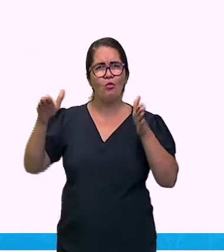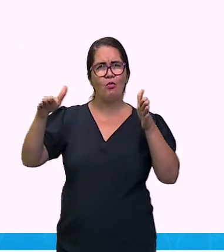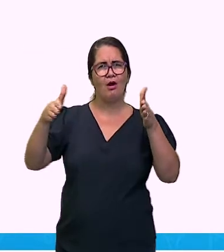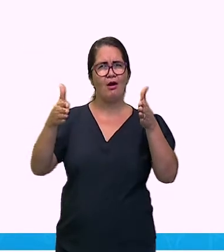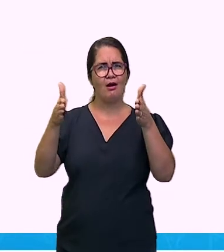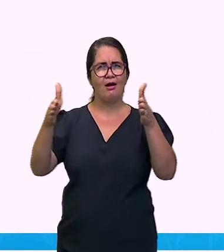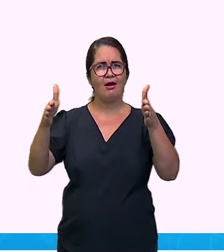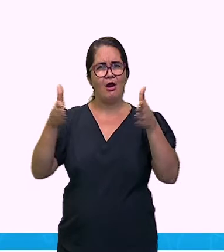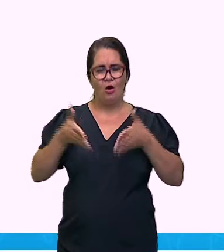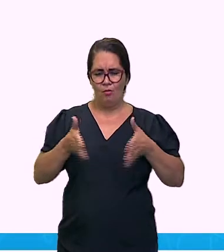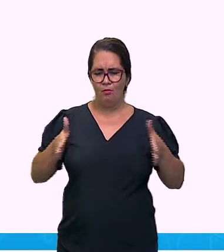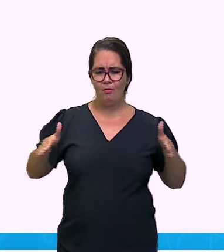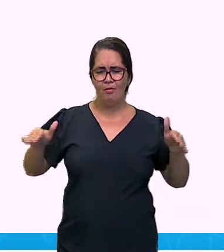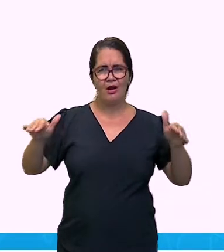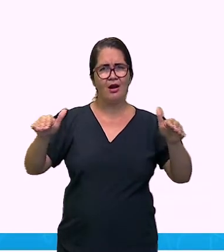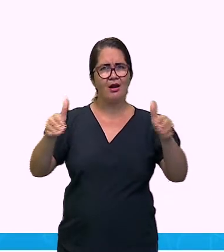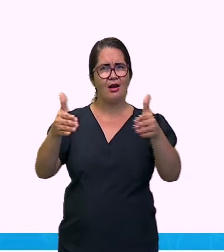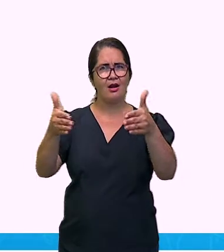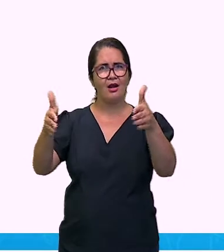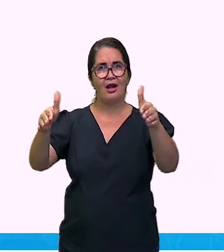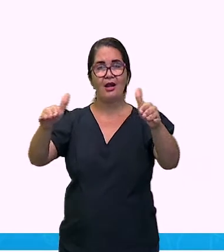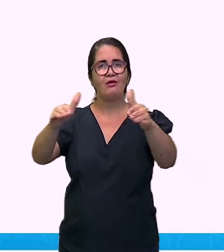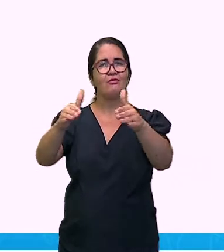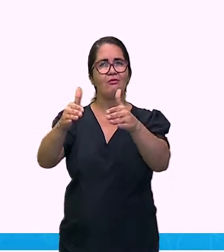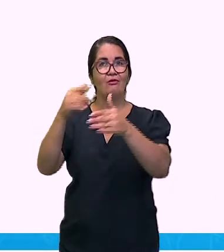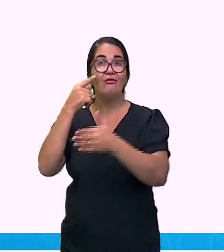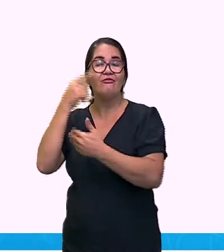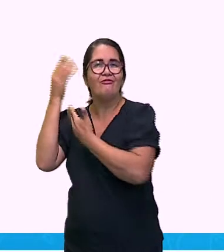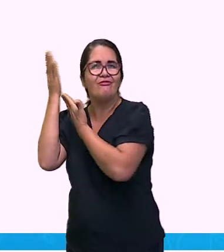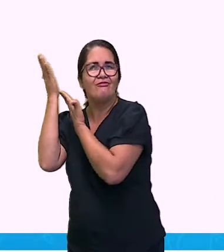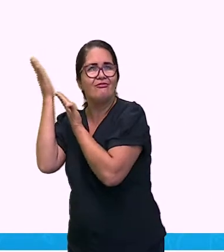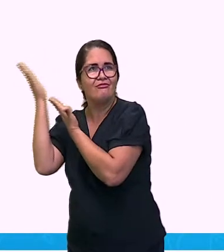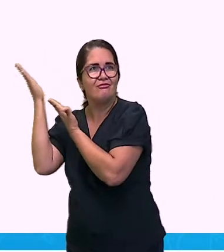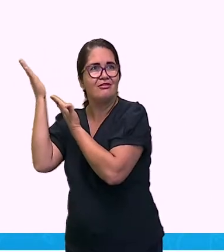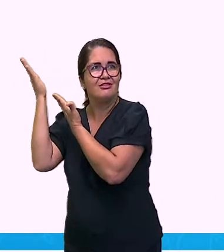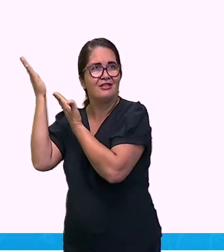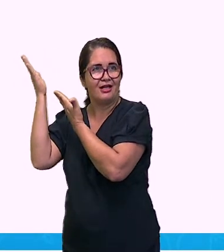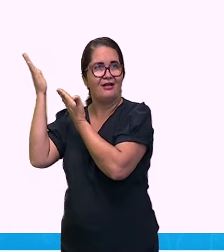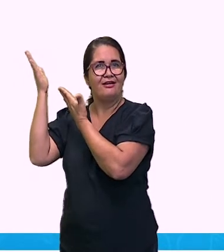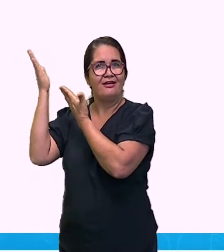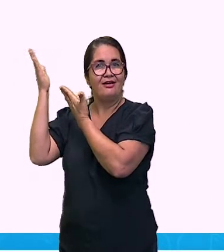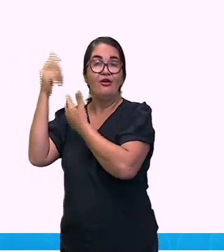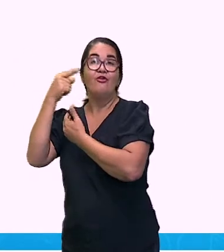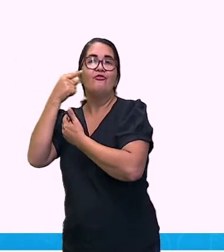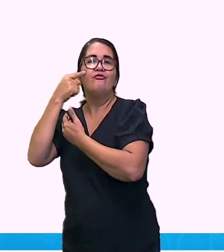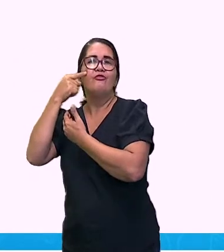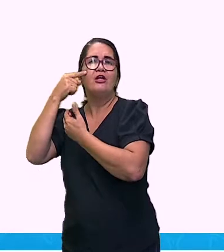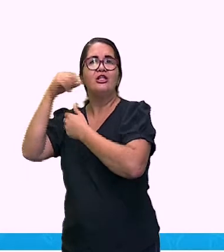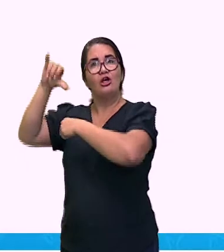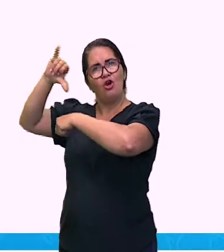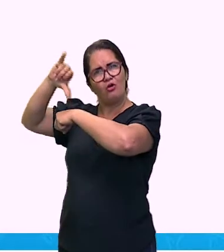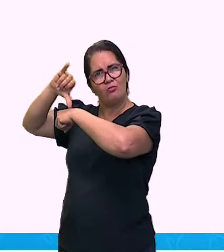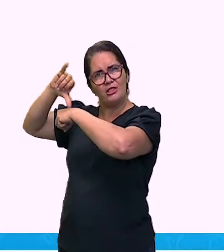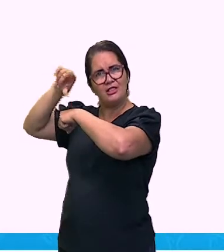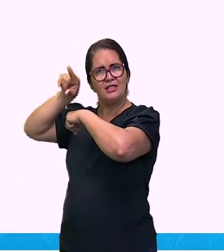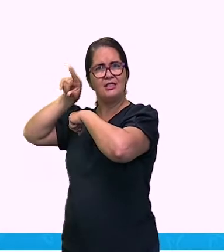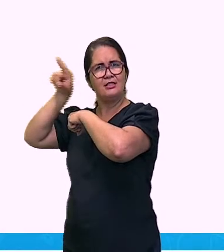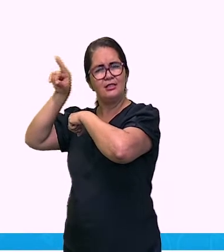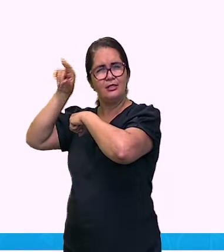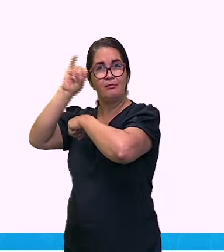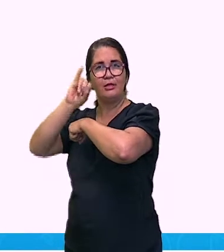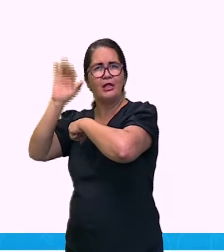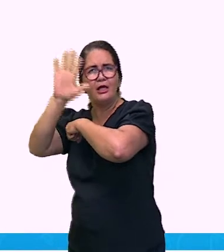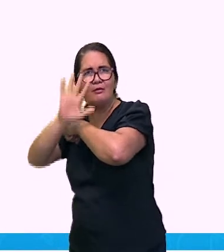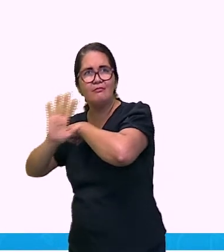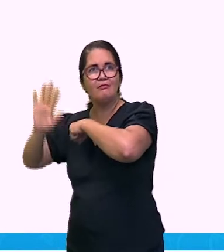uma parte, uma fração da lagoa. Aqui em cima, nesta imagem, a gente tem um